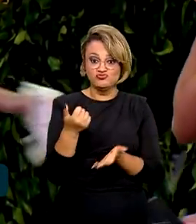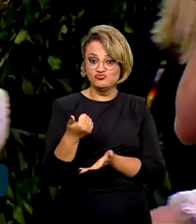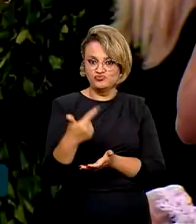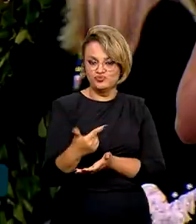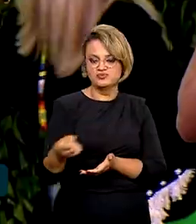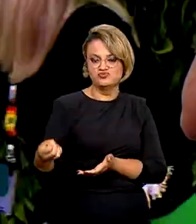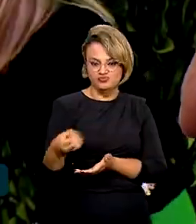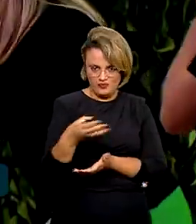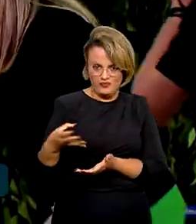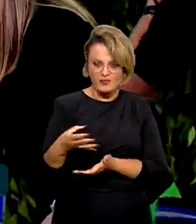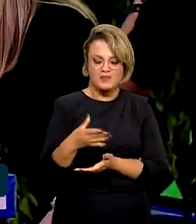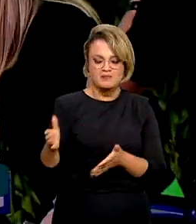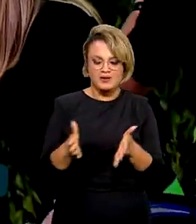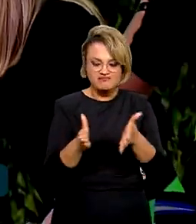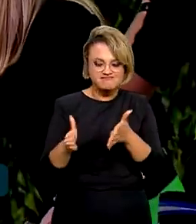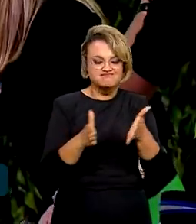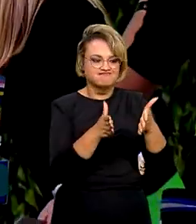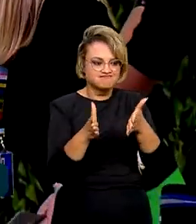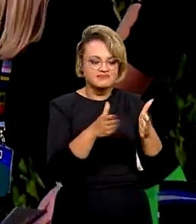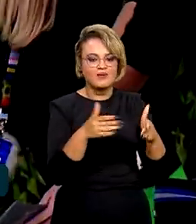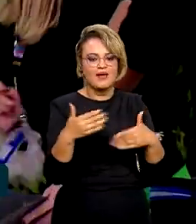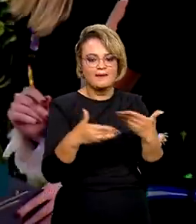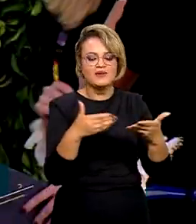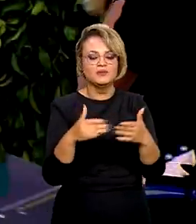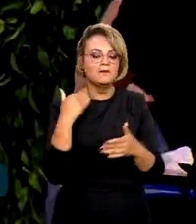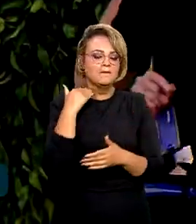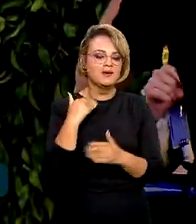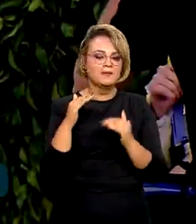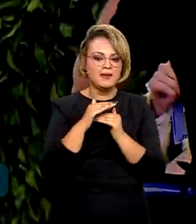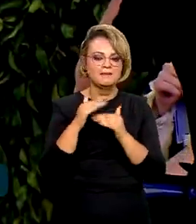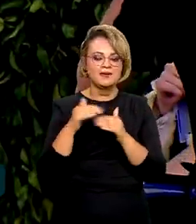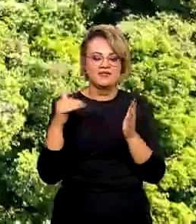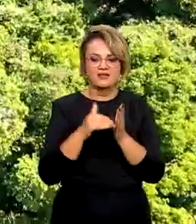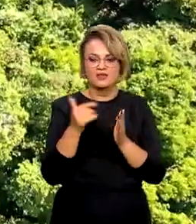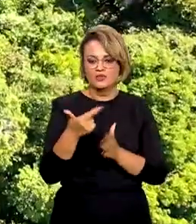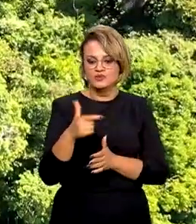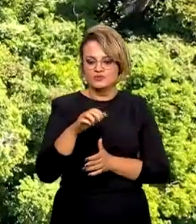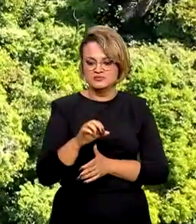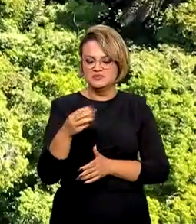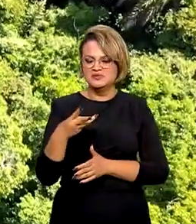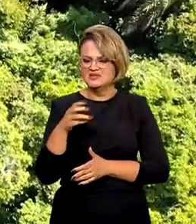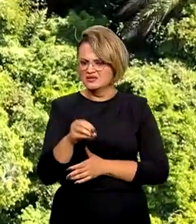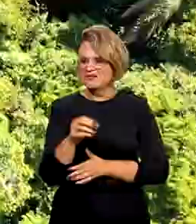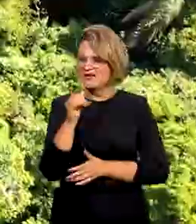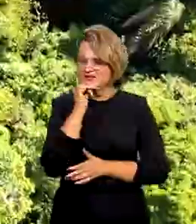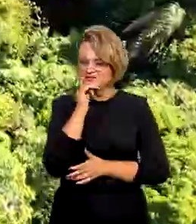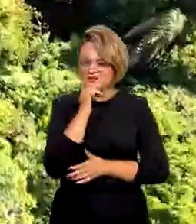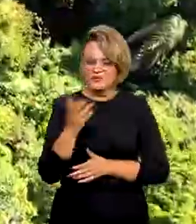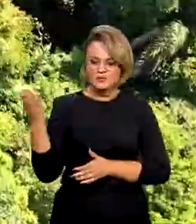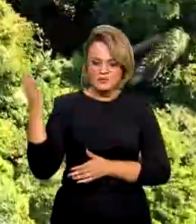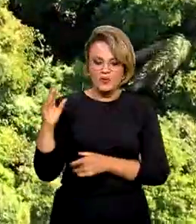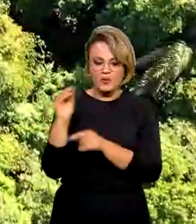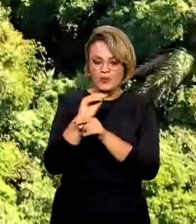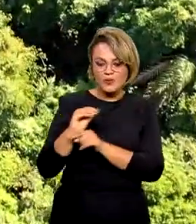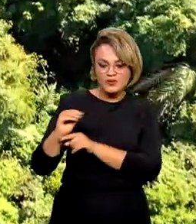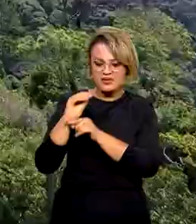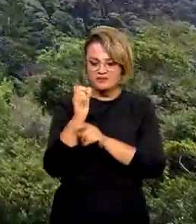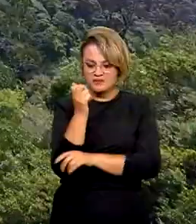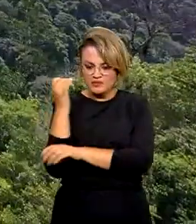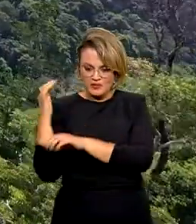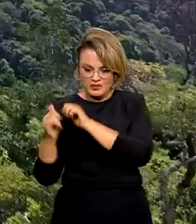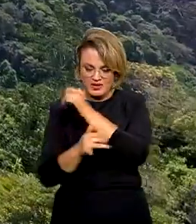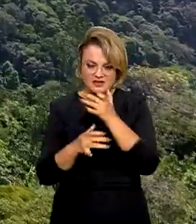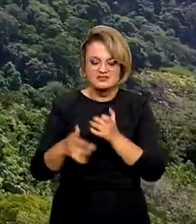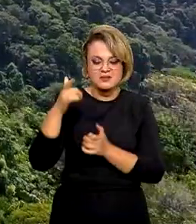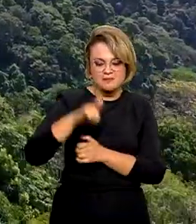devem nortear as ações do Banco do Brasil até 2030. São ações que vão desde o cuidado com florestas,